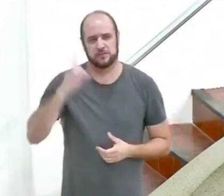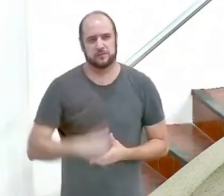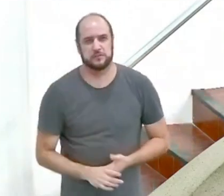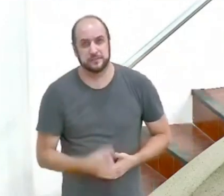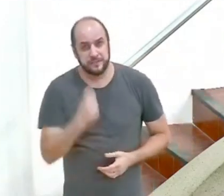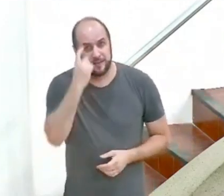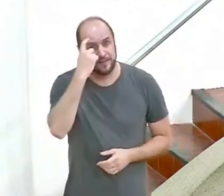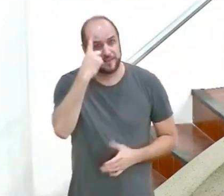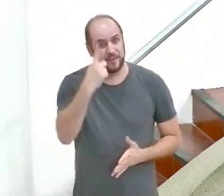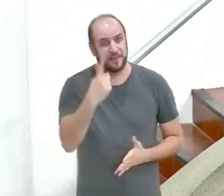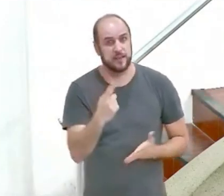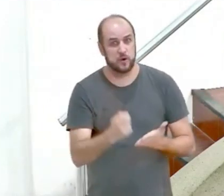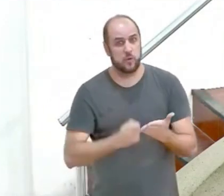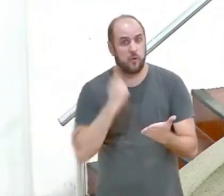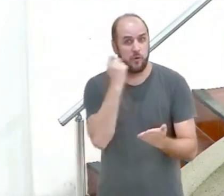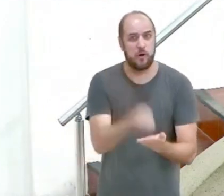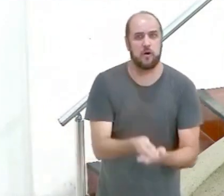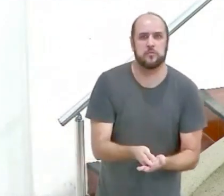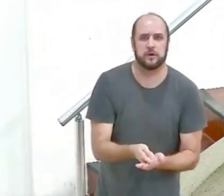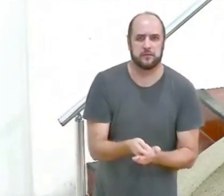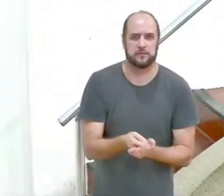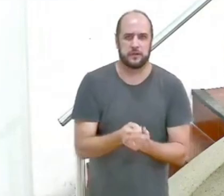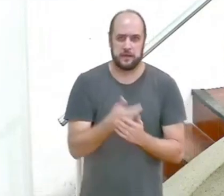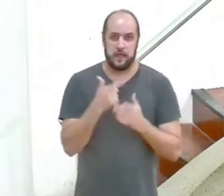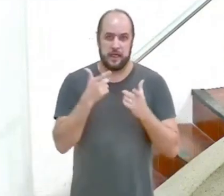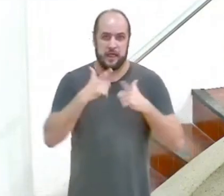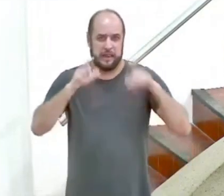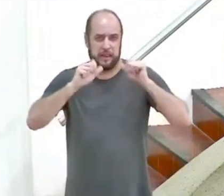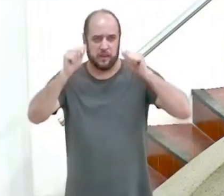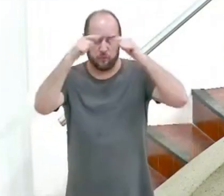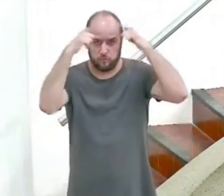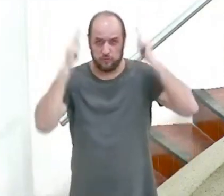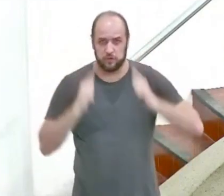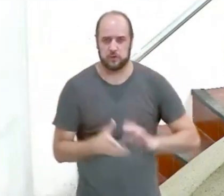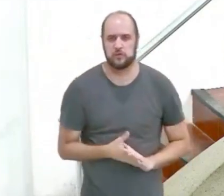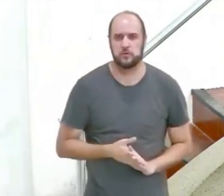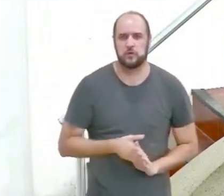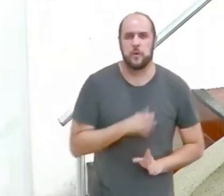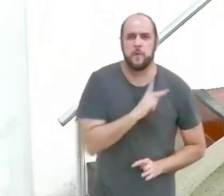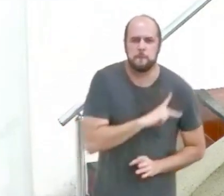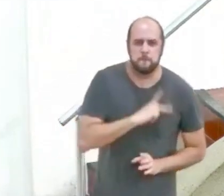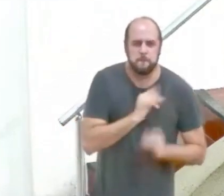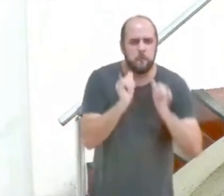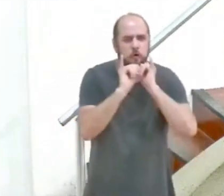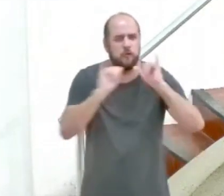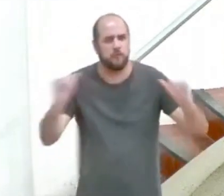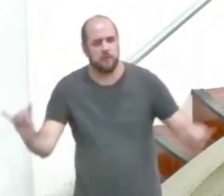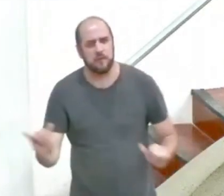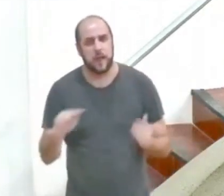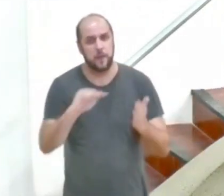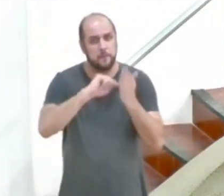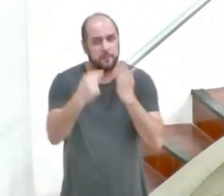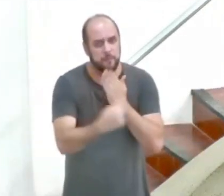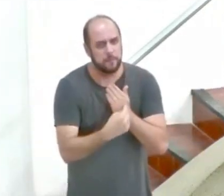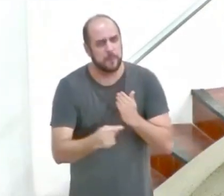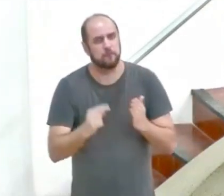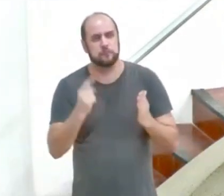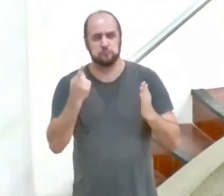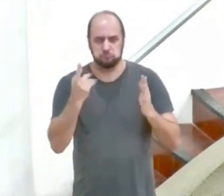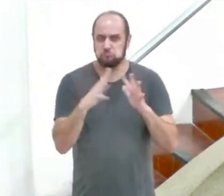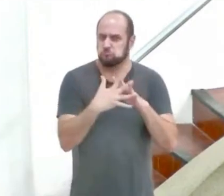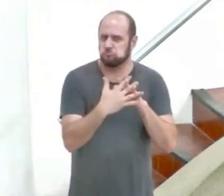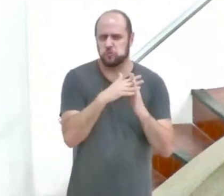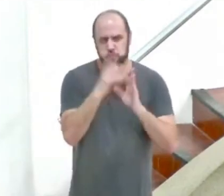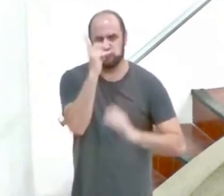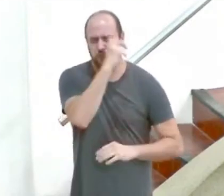de comprar, adquirir na língua original. Então, Paulo está usando uma metáfora até relativamente complexa para dizer